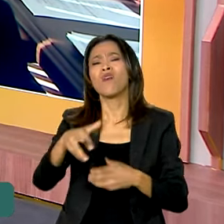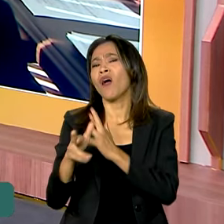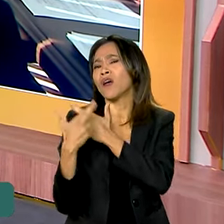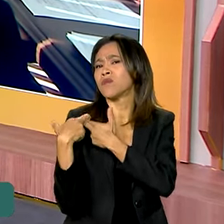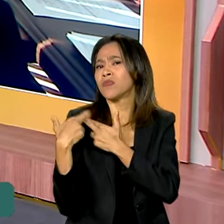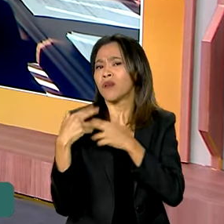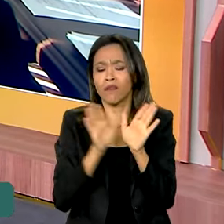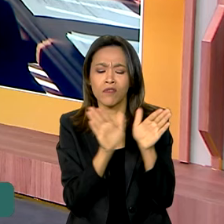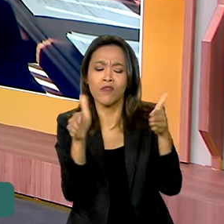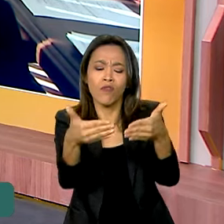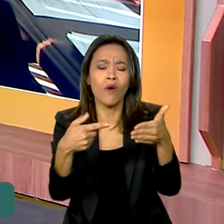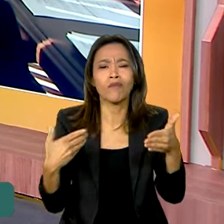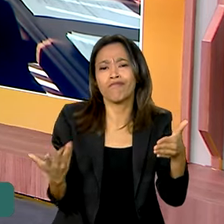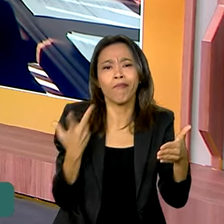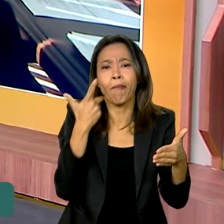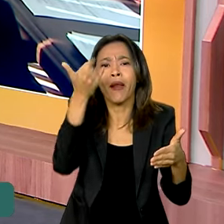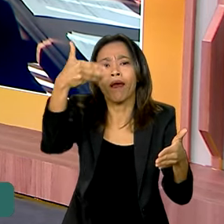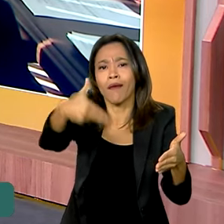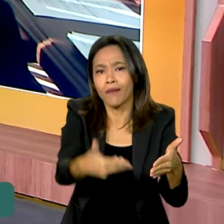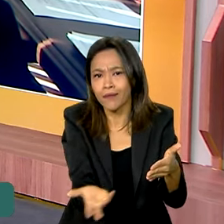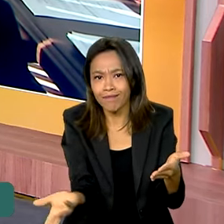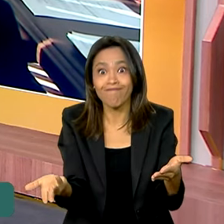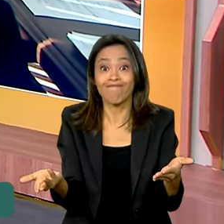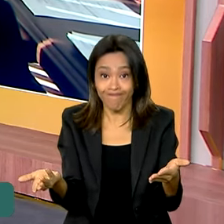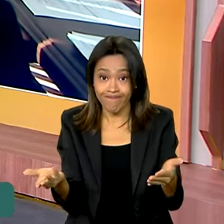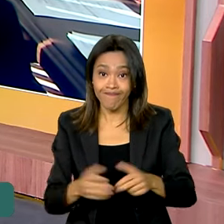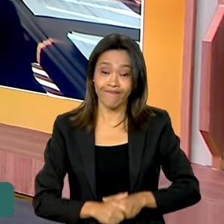concretizar ainda mais o plano clima.